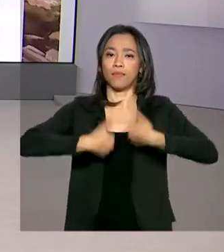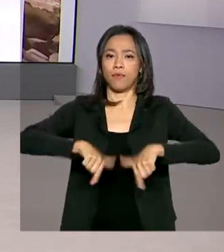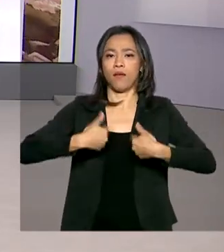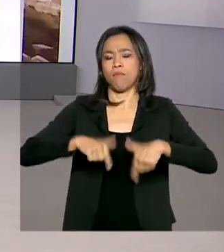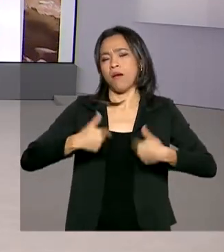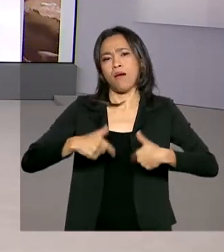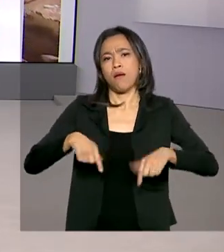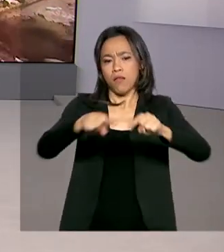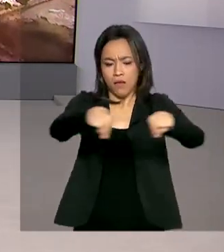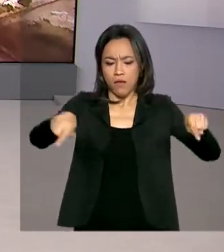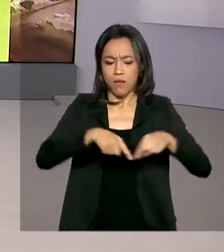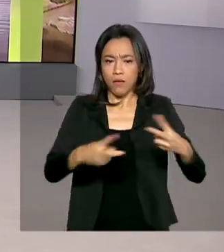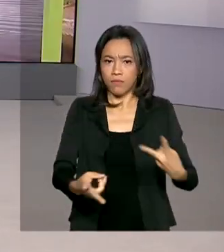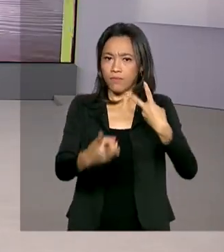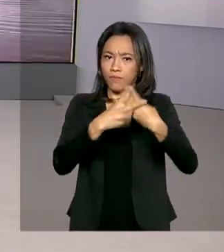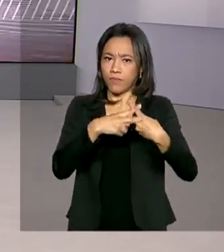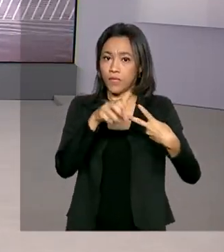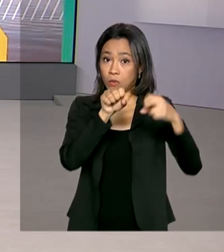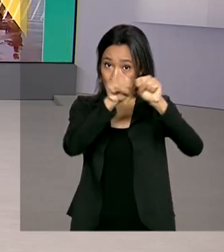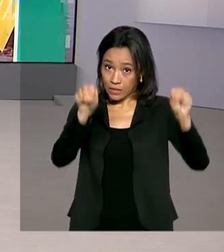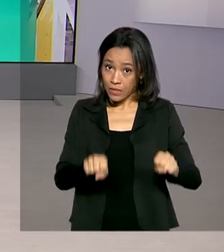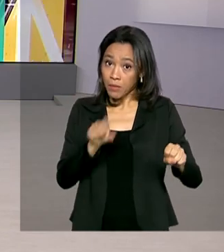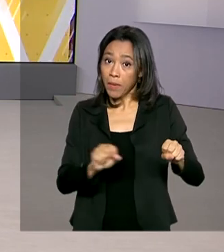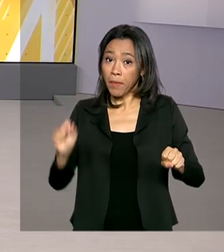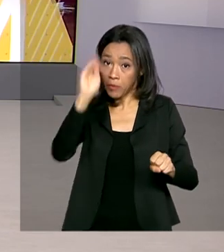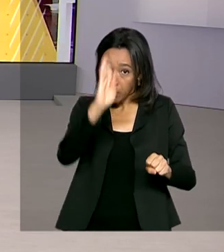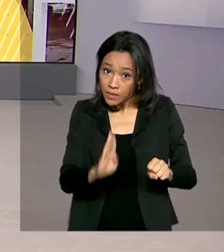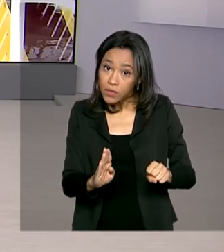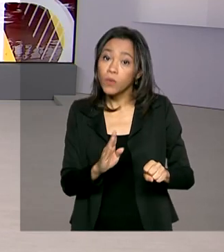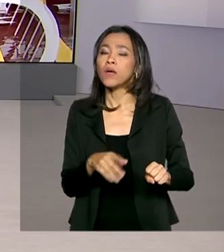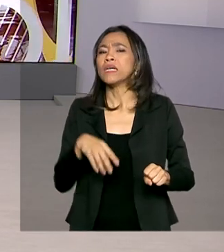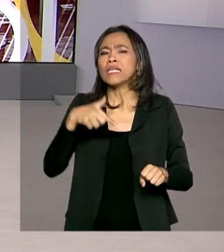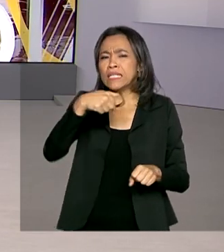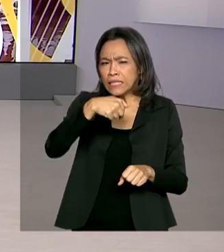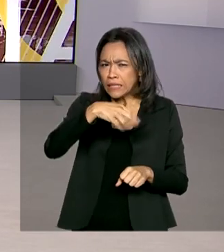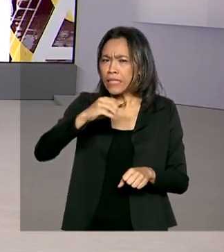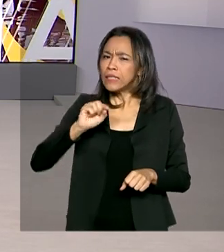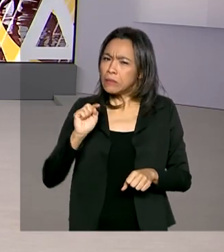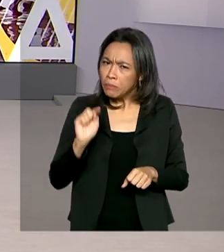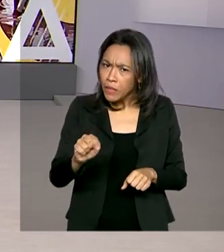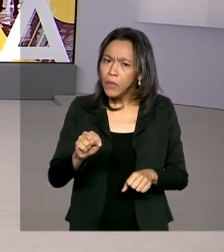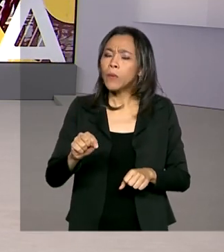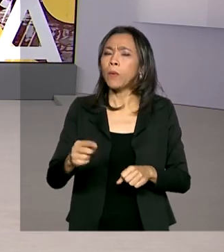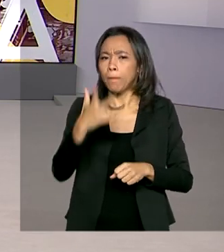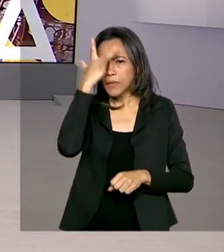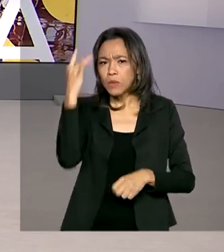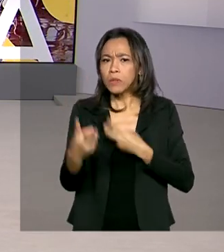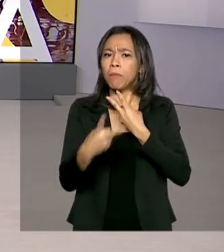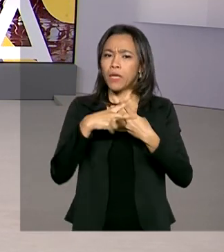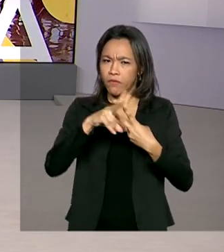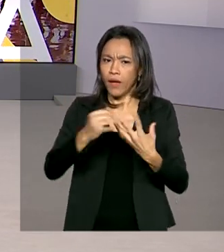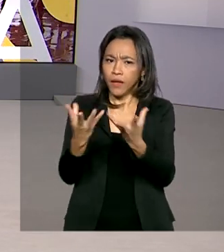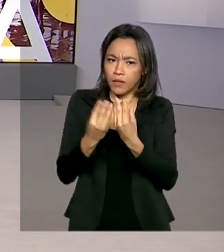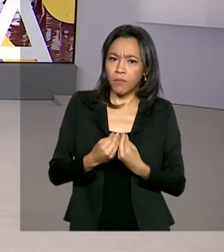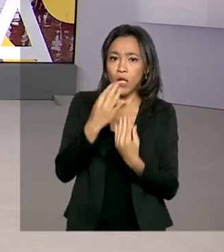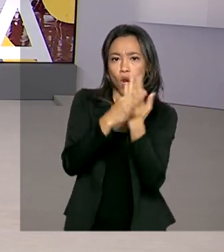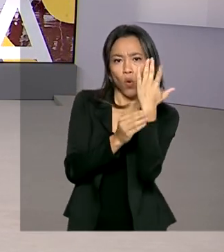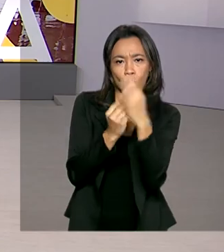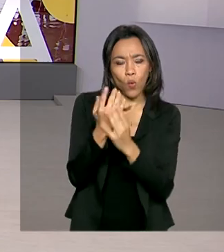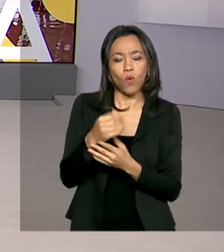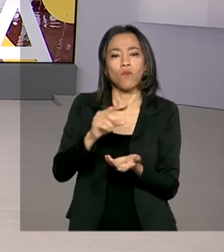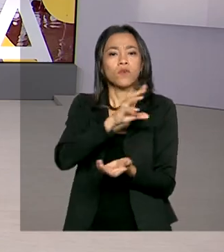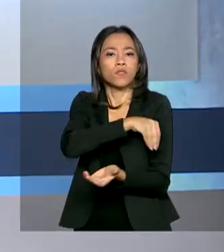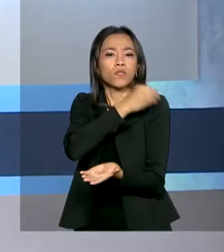segurança pública de todo o país. Cerca de 700 mil presos também vão receber itens como luvas, álcool em gel e